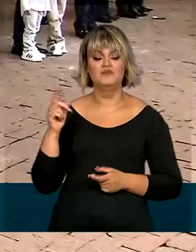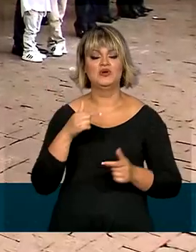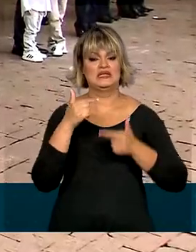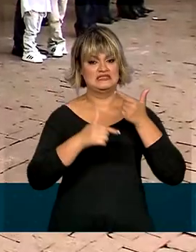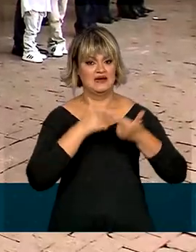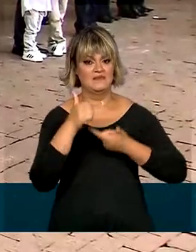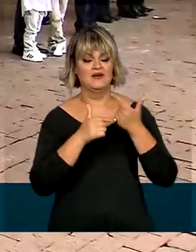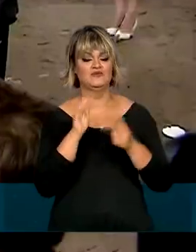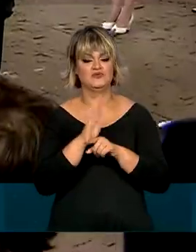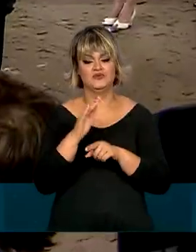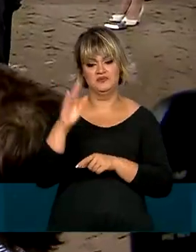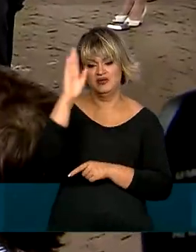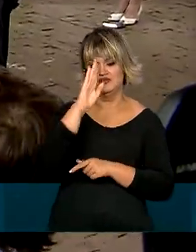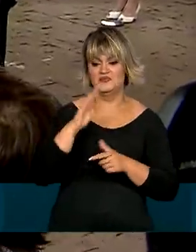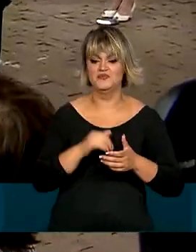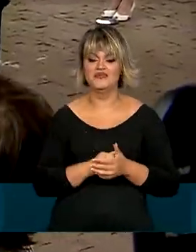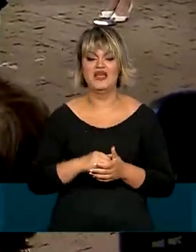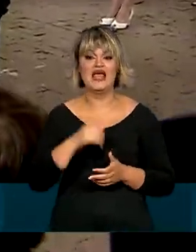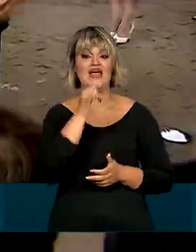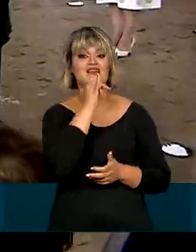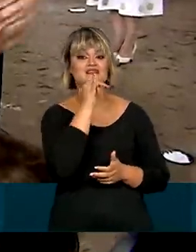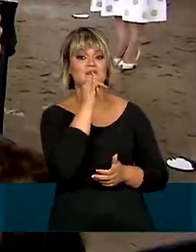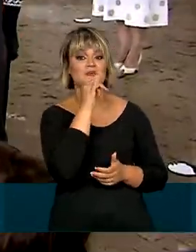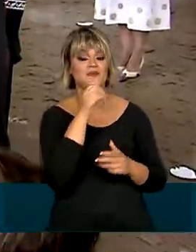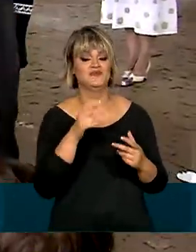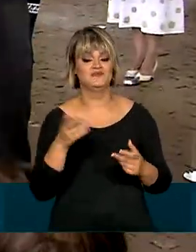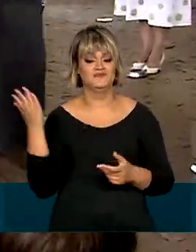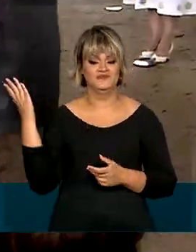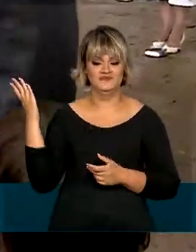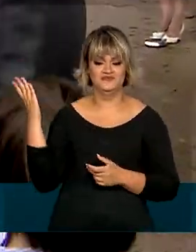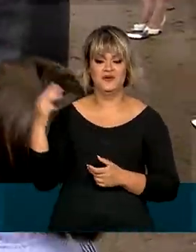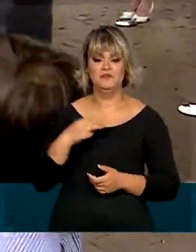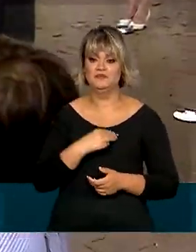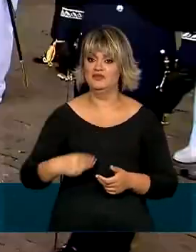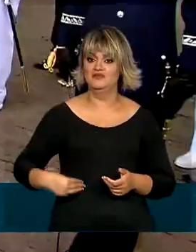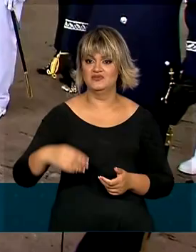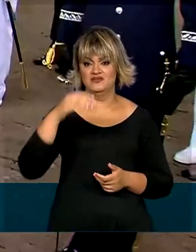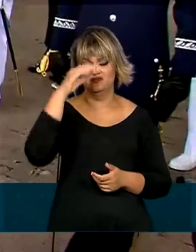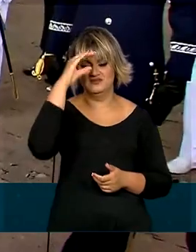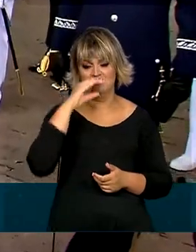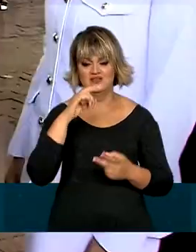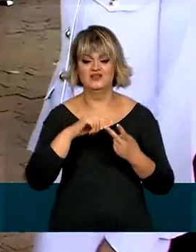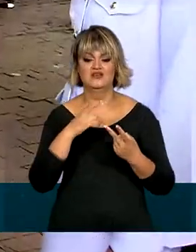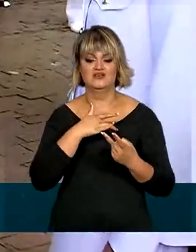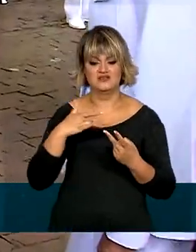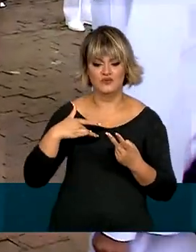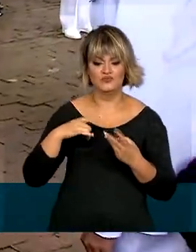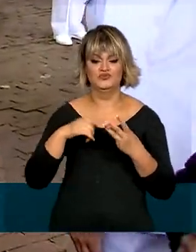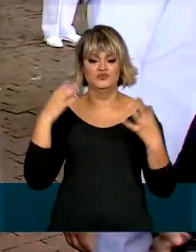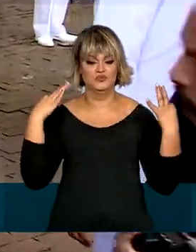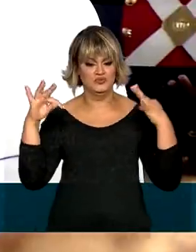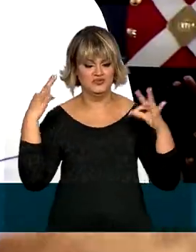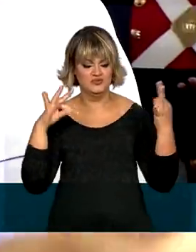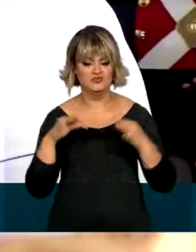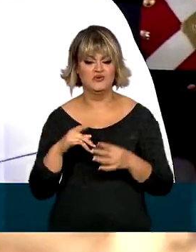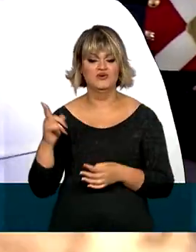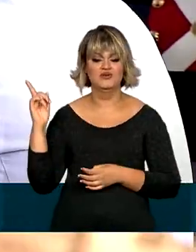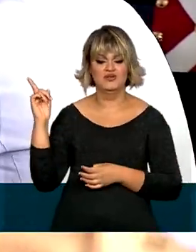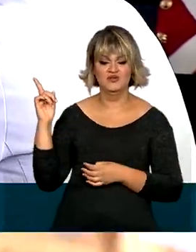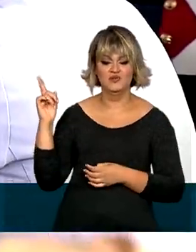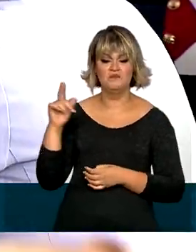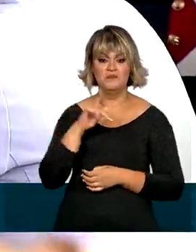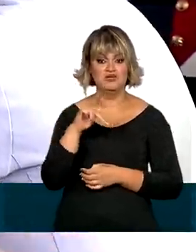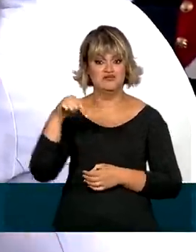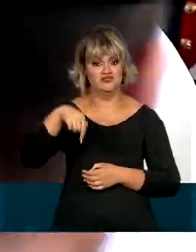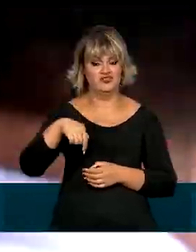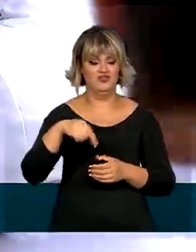prestado ao país. Entre os agraciados, os ministros da Cidadania, da Saúde, do Turismo e o presidente da